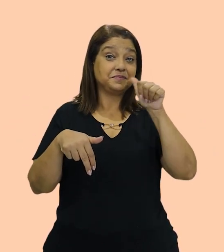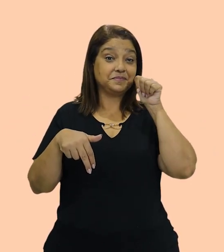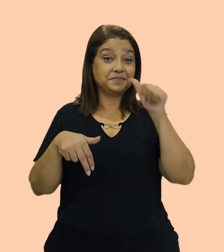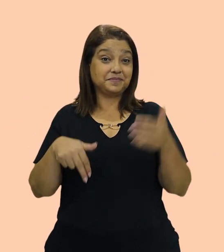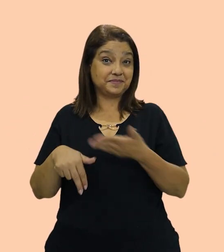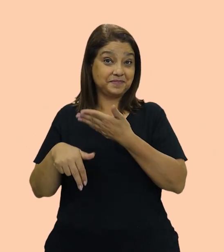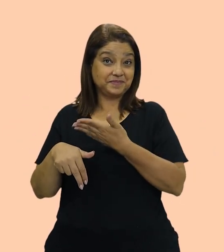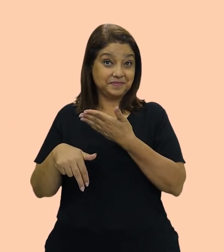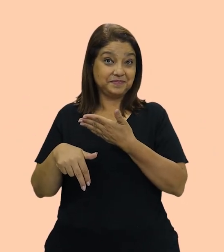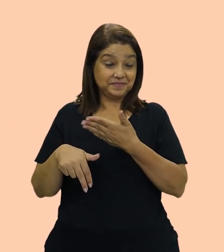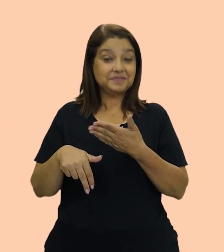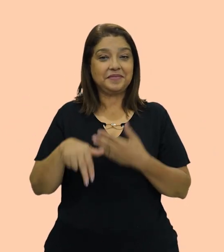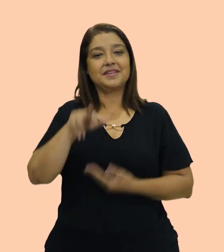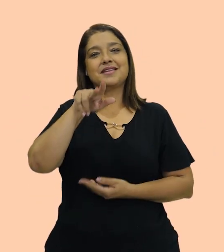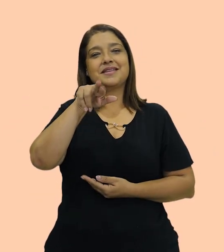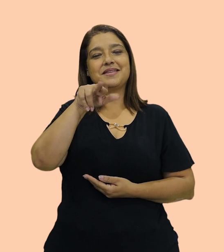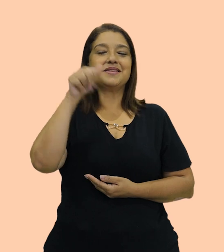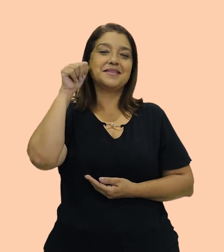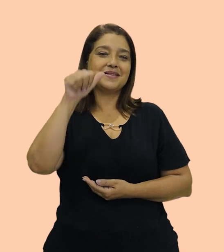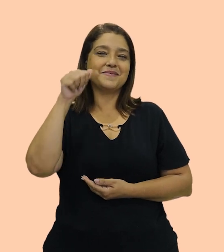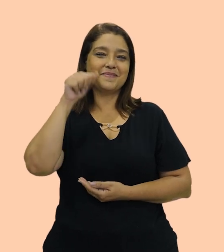ela é irmã, é sister.